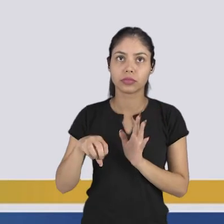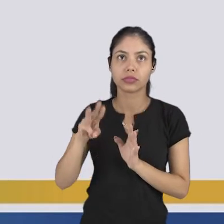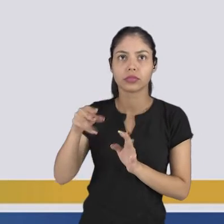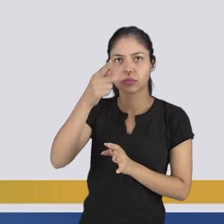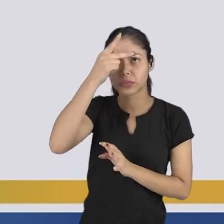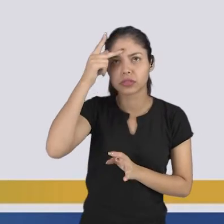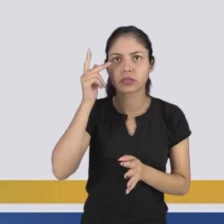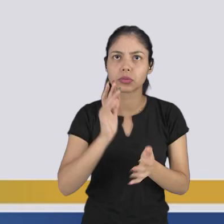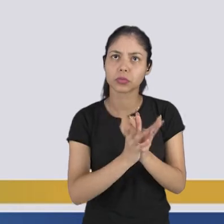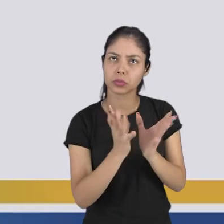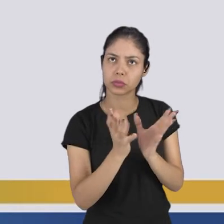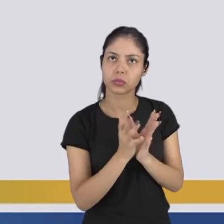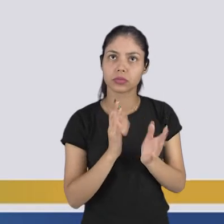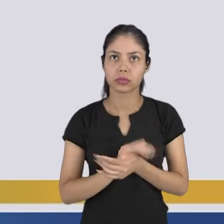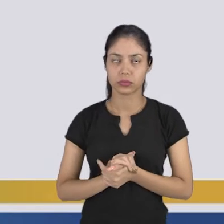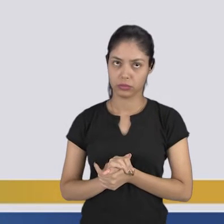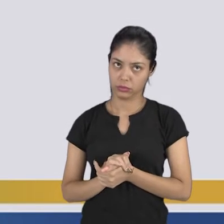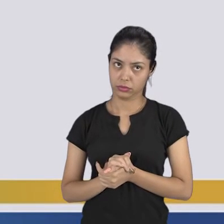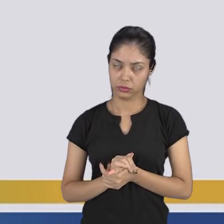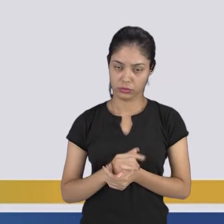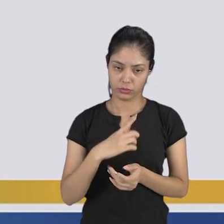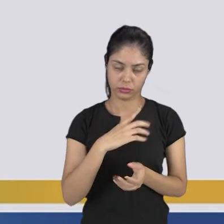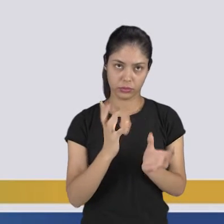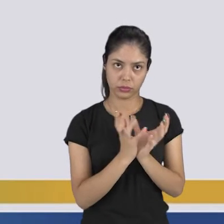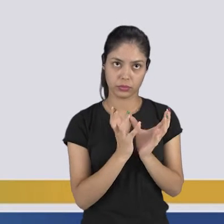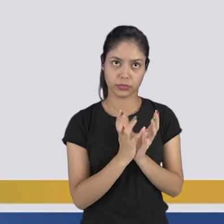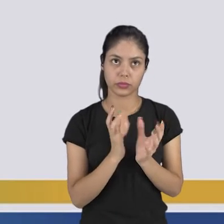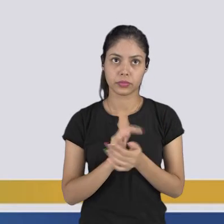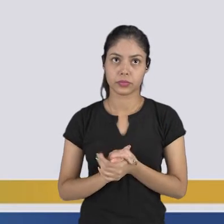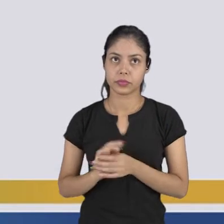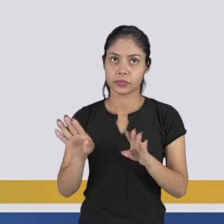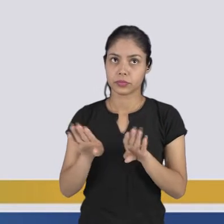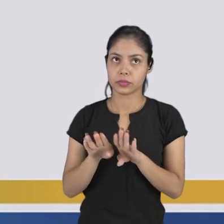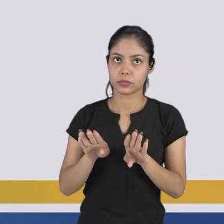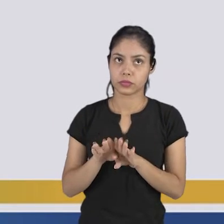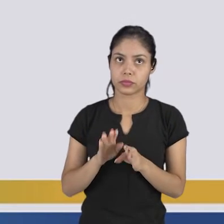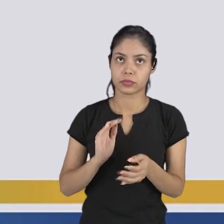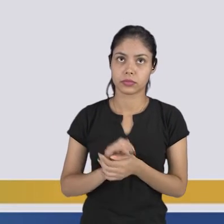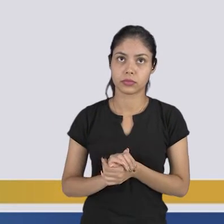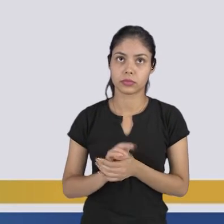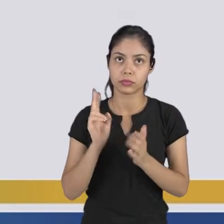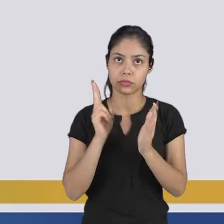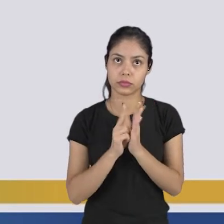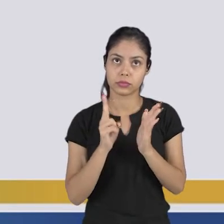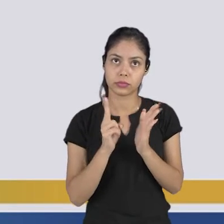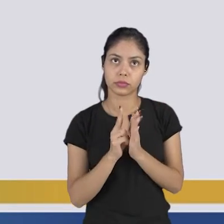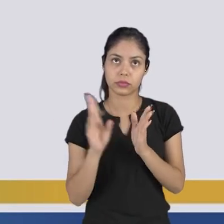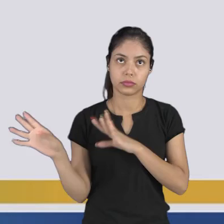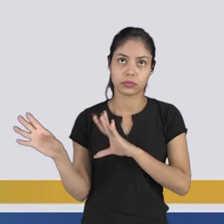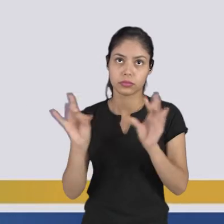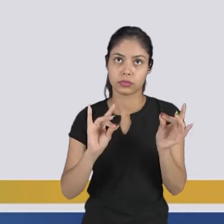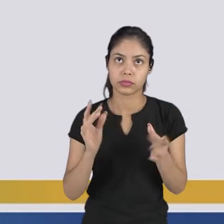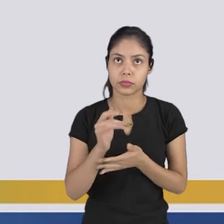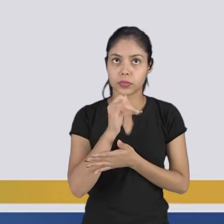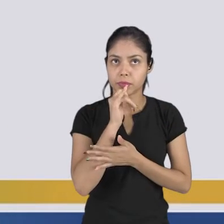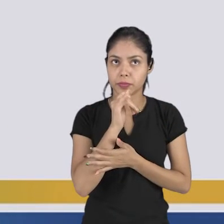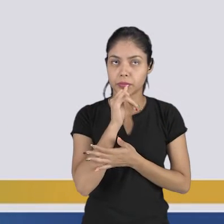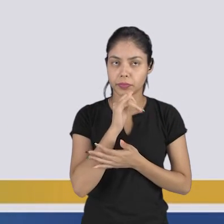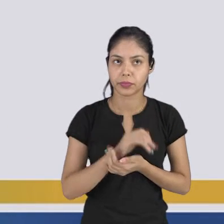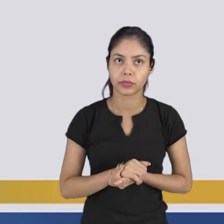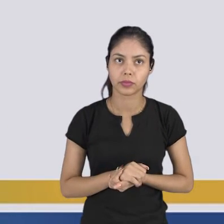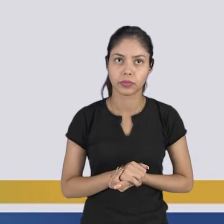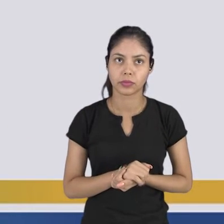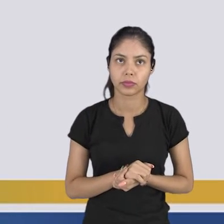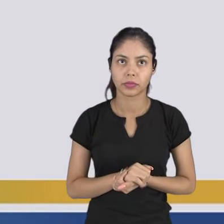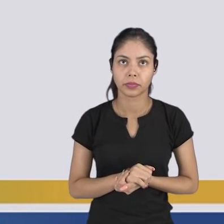pessoa no grupo, a posição hierárquica do grupo. Eu tenho também entre tribos indígenas, que eu trago aqui alguns exemplos para vocês.